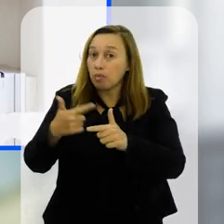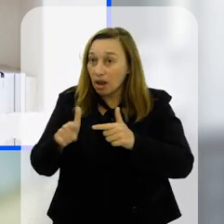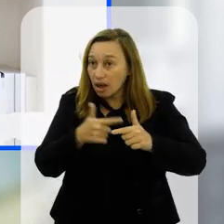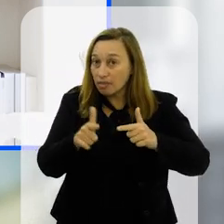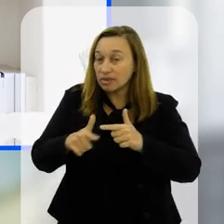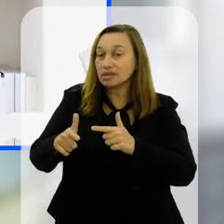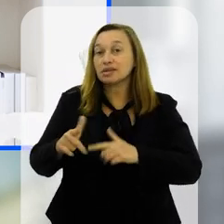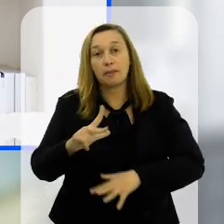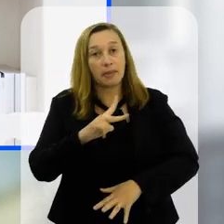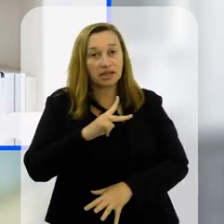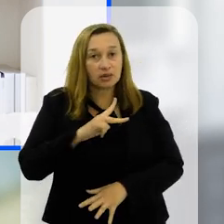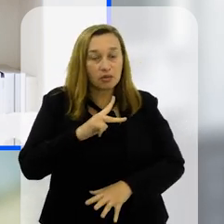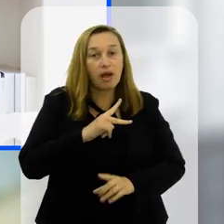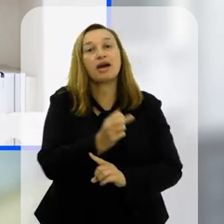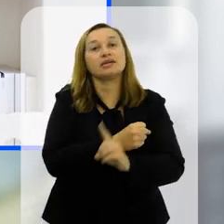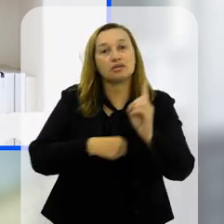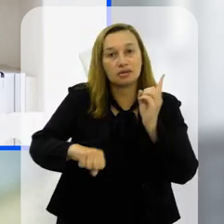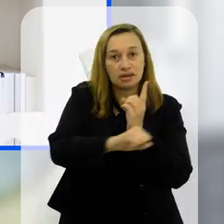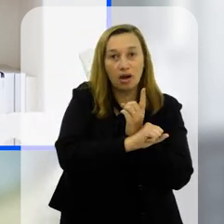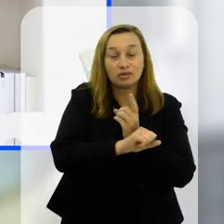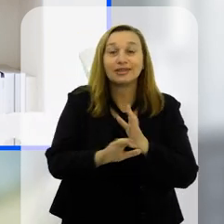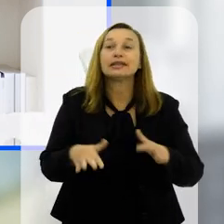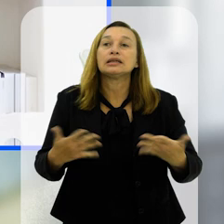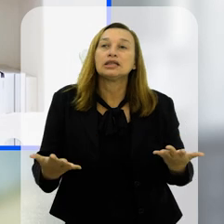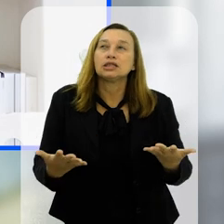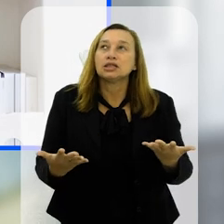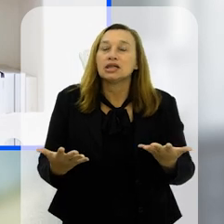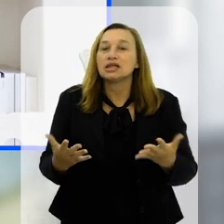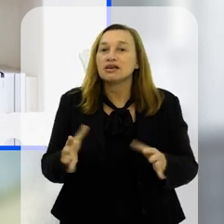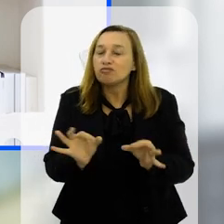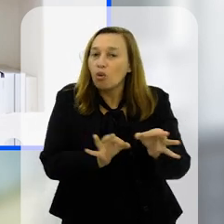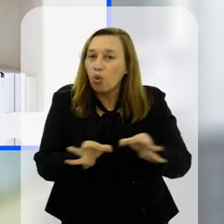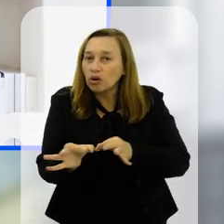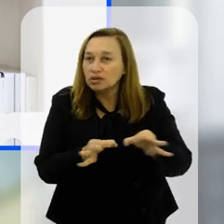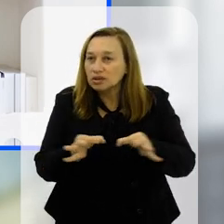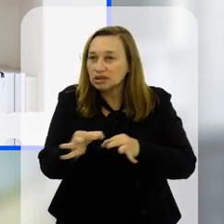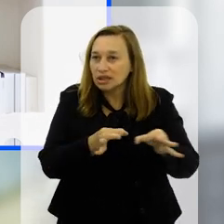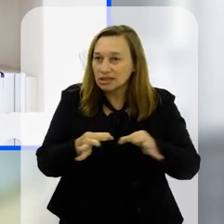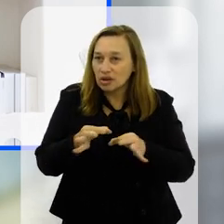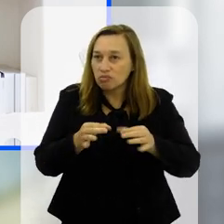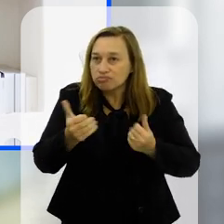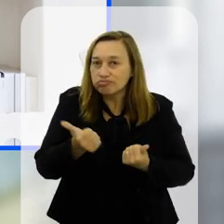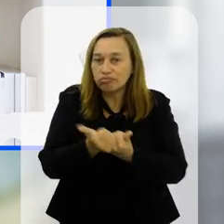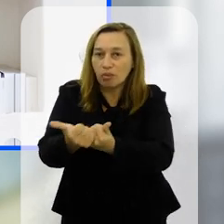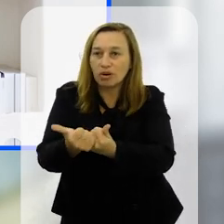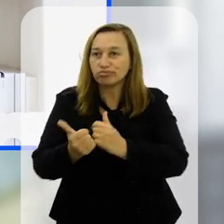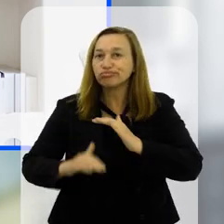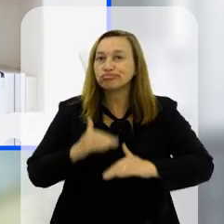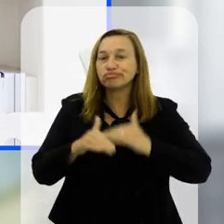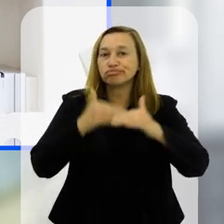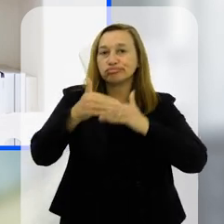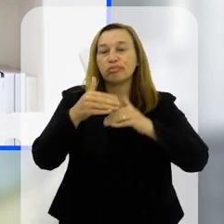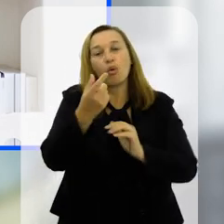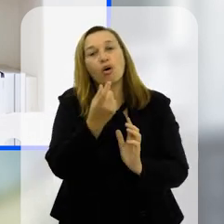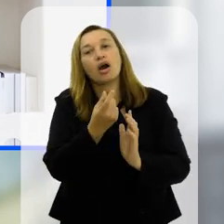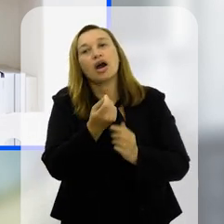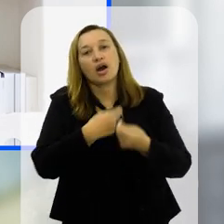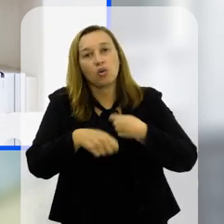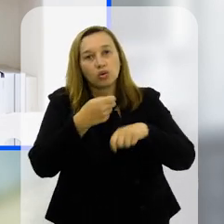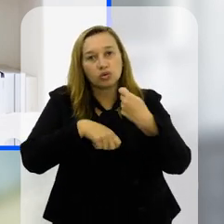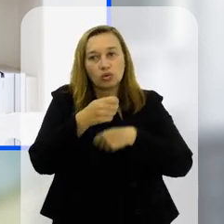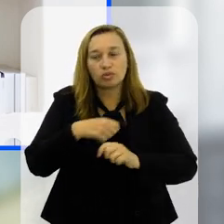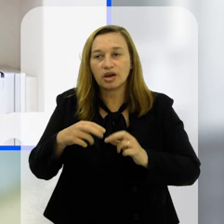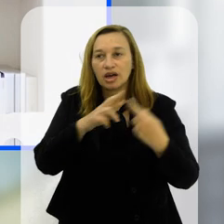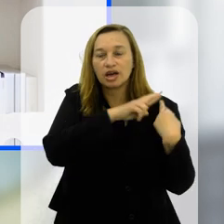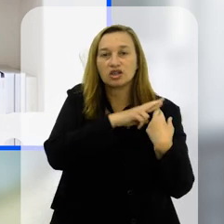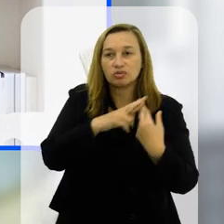dificuldades pessoais e sociais Além disso, de acordo com a Organização para a Cooperação e Desenvolvimento Econômico